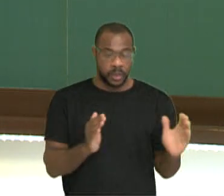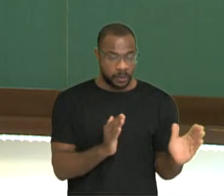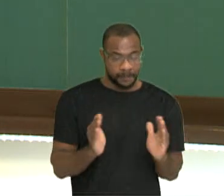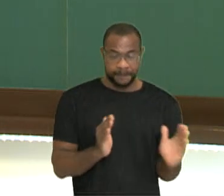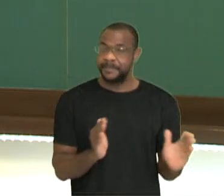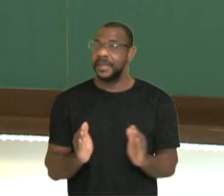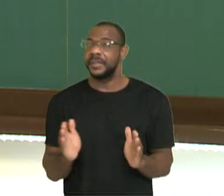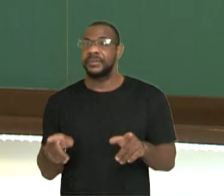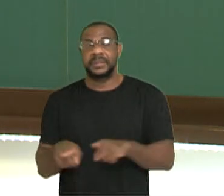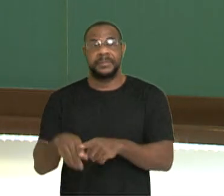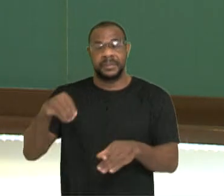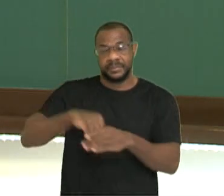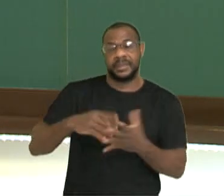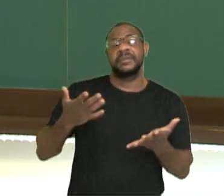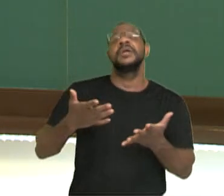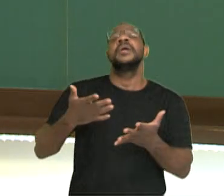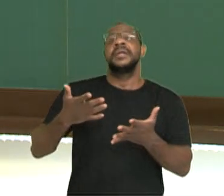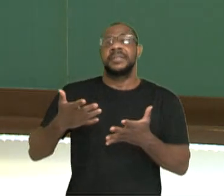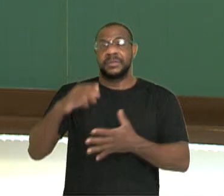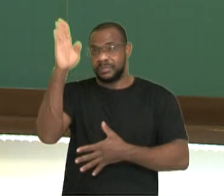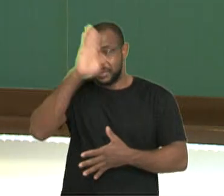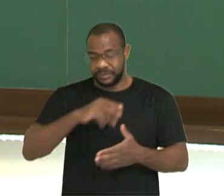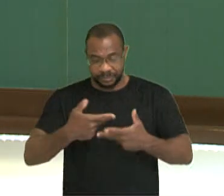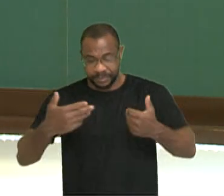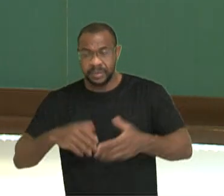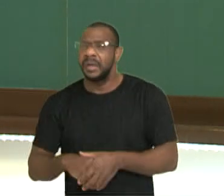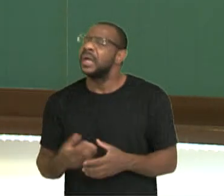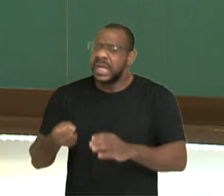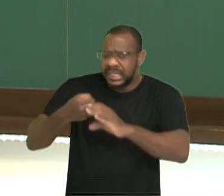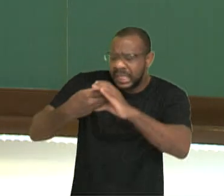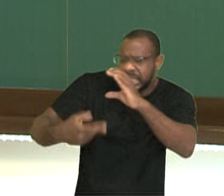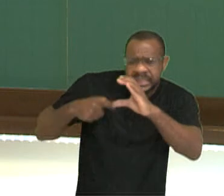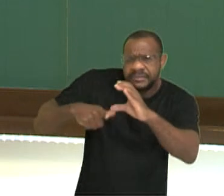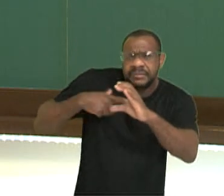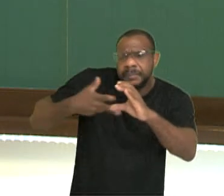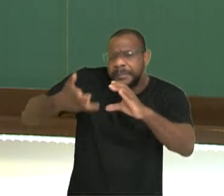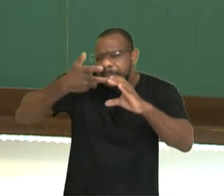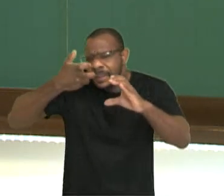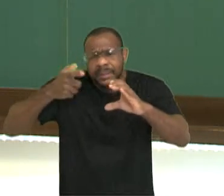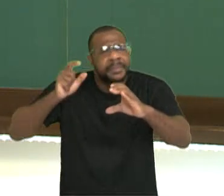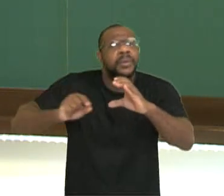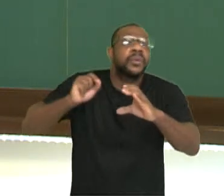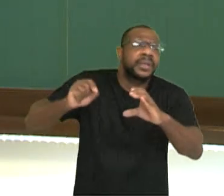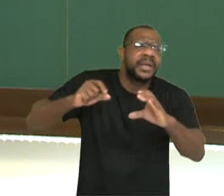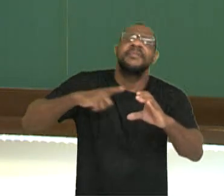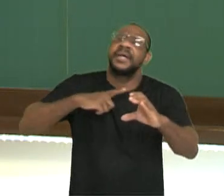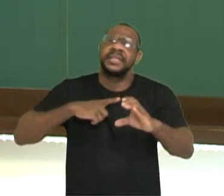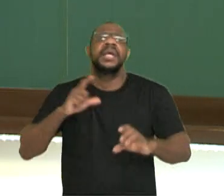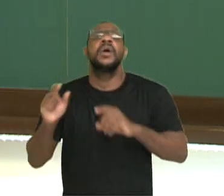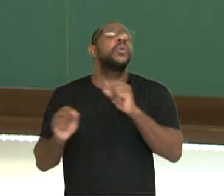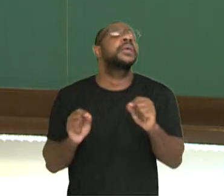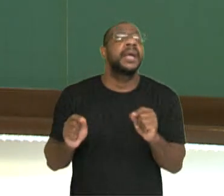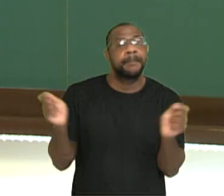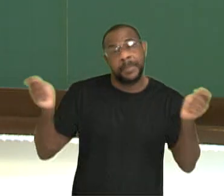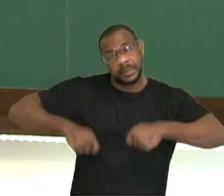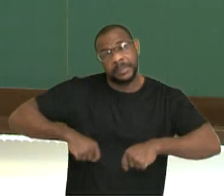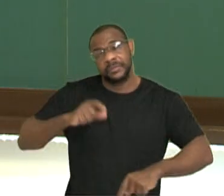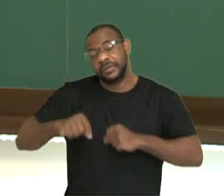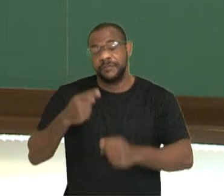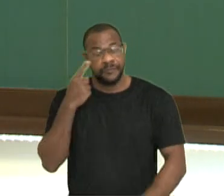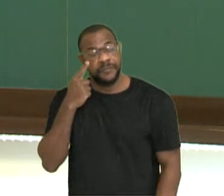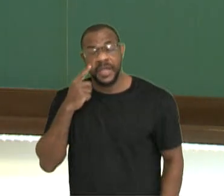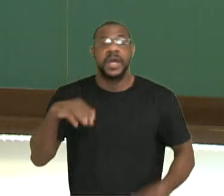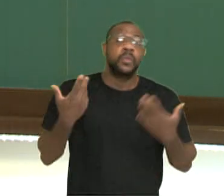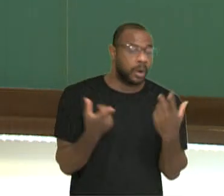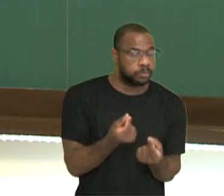espaço geográfico. Quando que eu tenho essa característica analisada, eu vou ter ali uma possibilidade de verificar